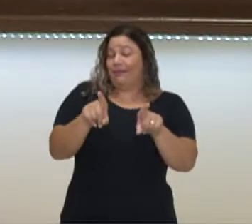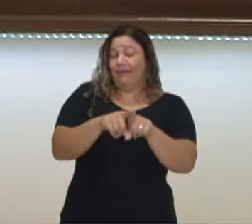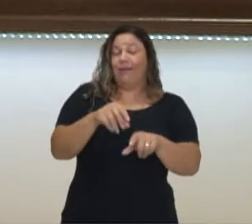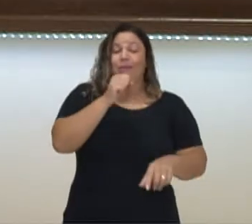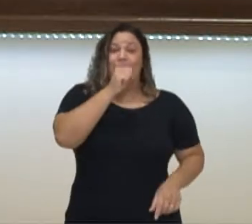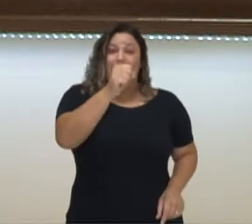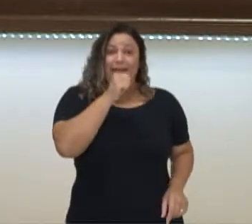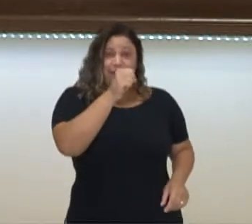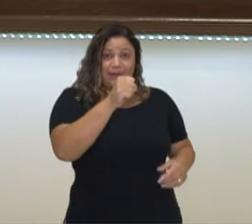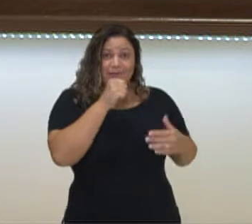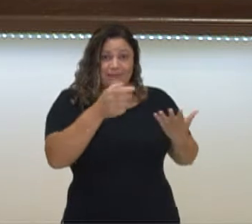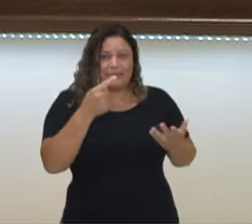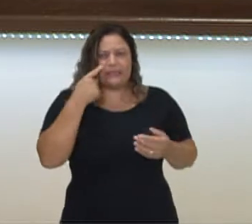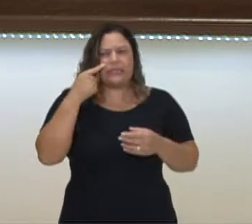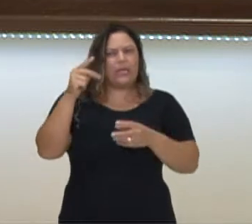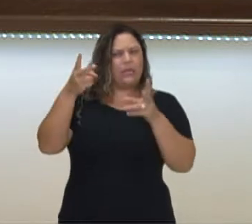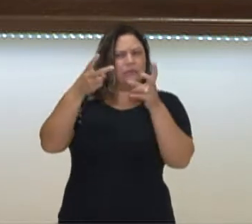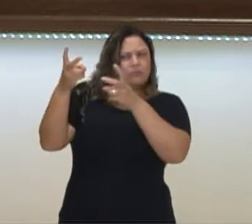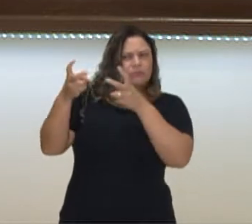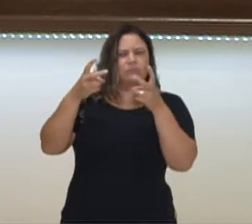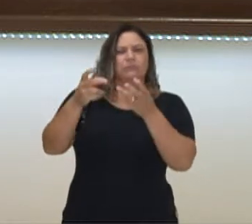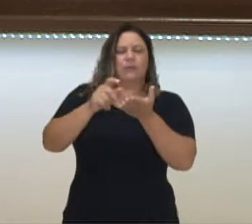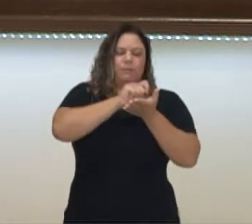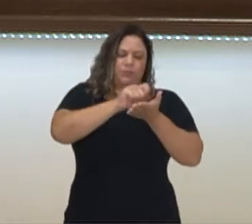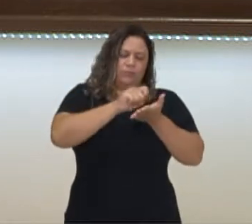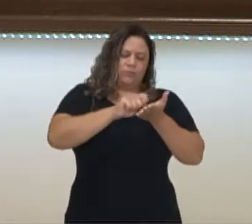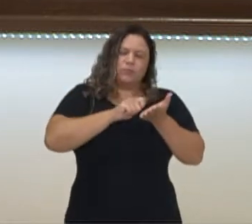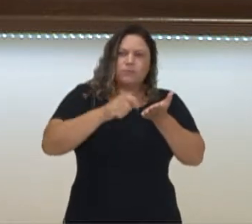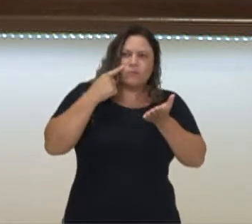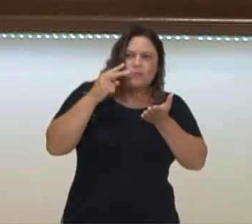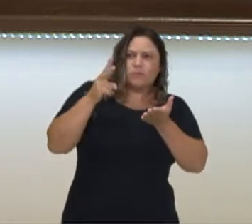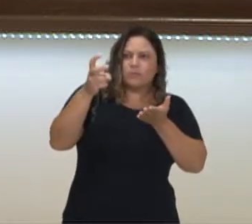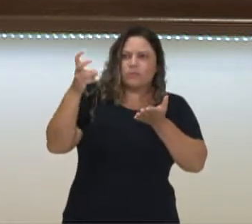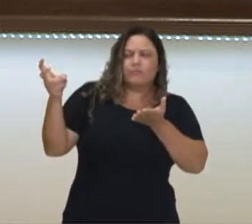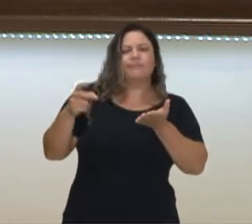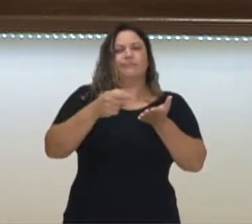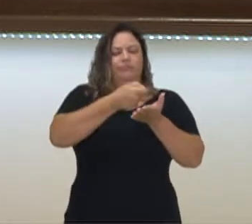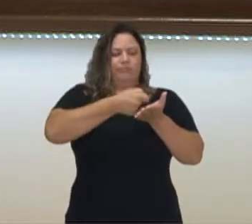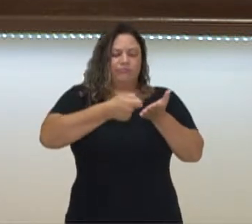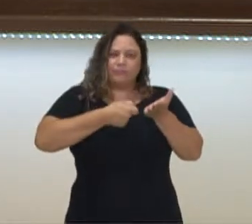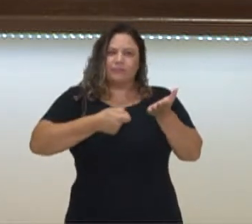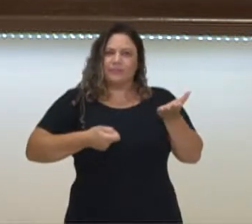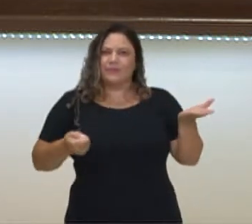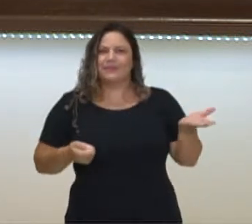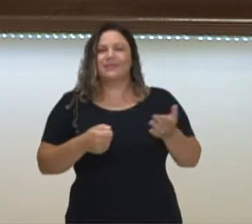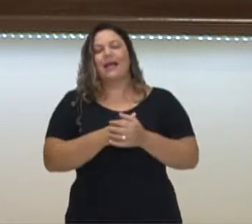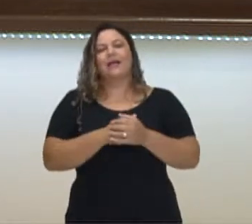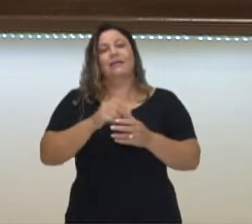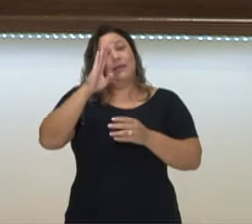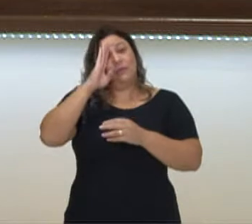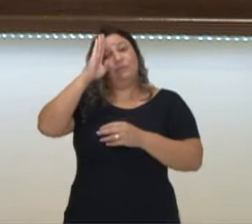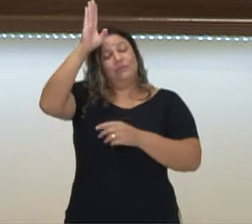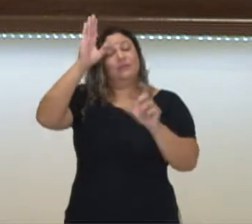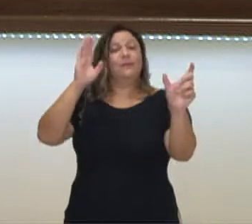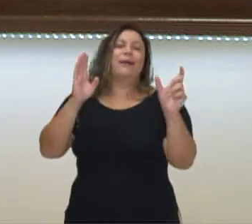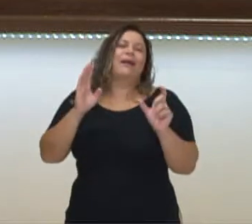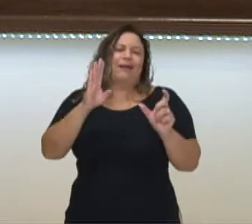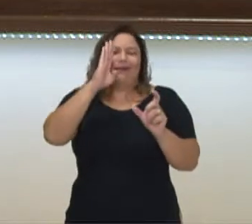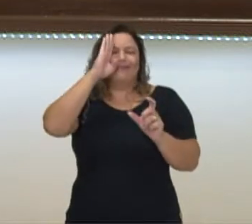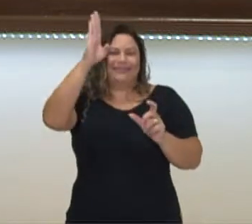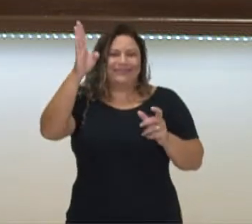está assistindo a uma entrevista, você já fez alguma anotação enquanto você está assistindo para colocar ali os pontos principais?